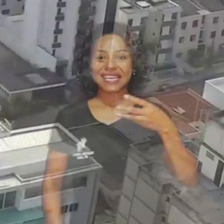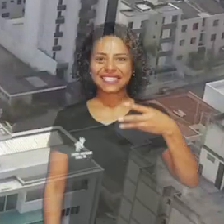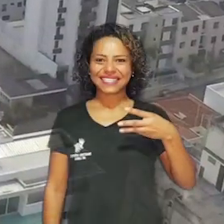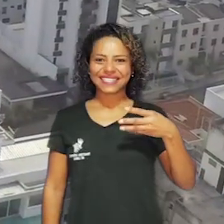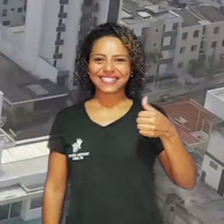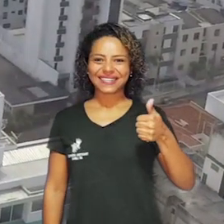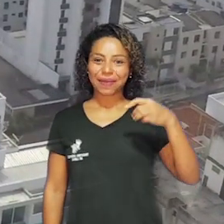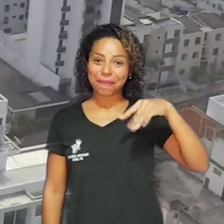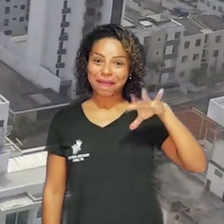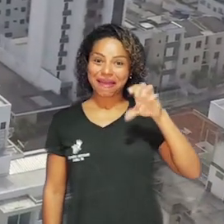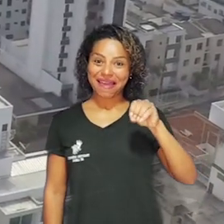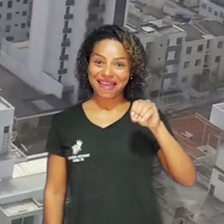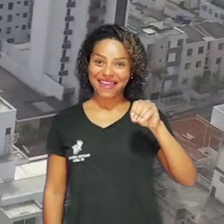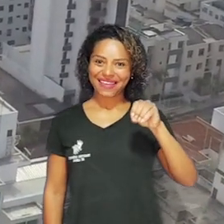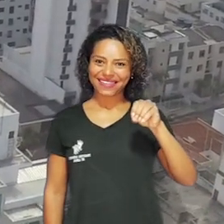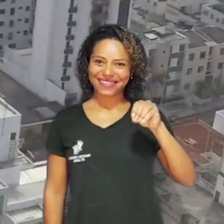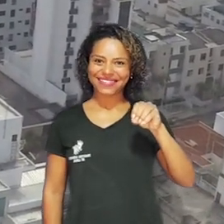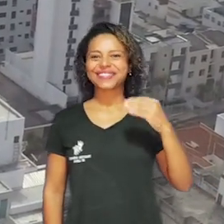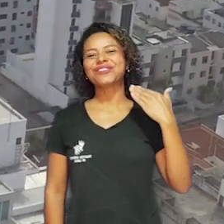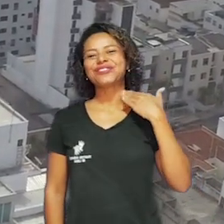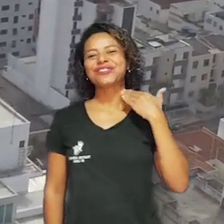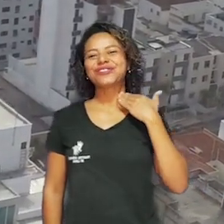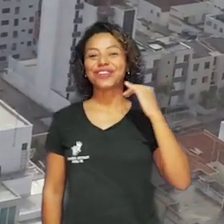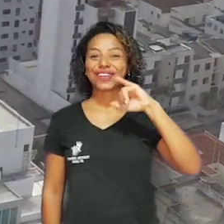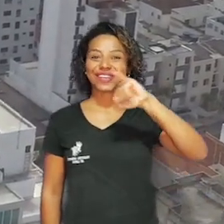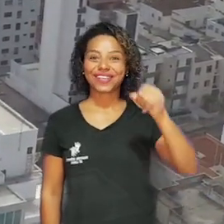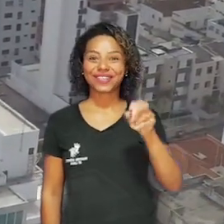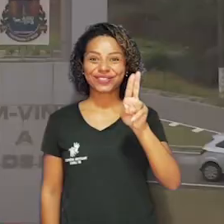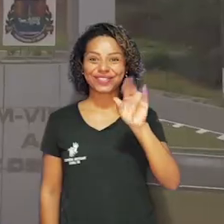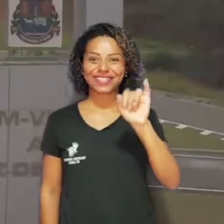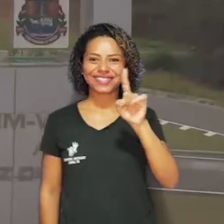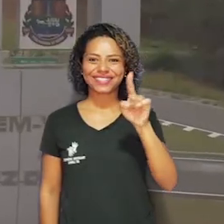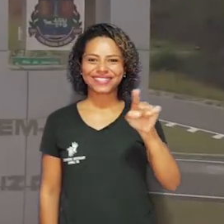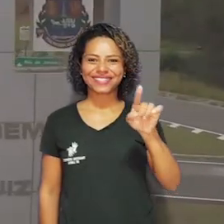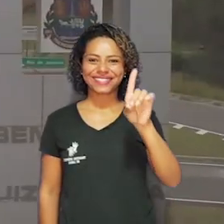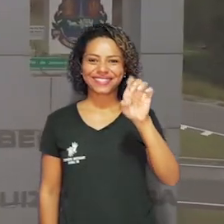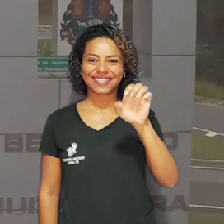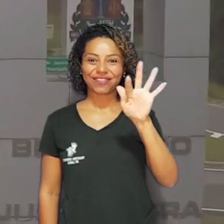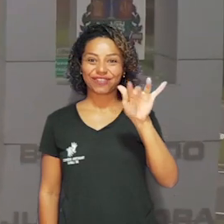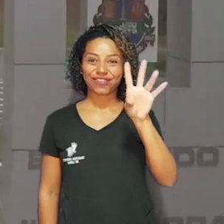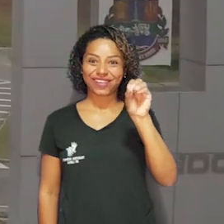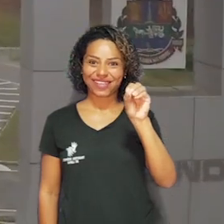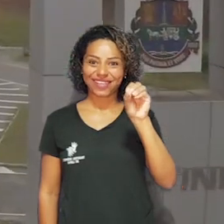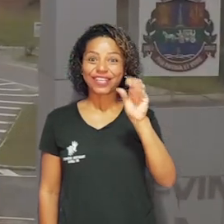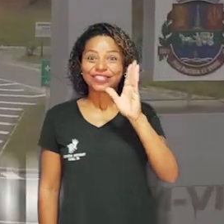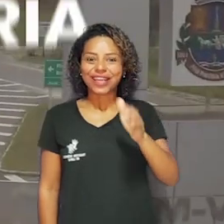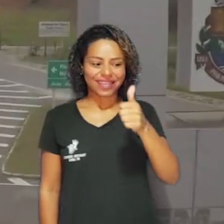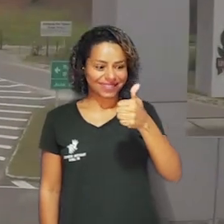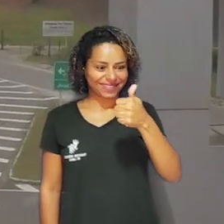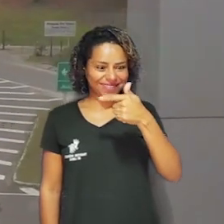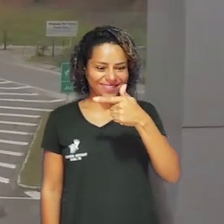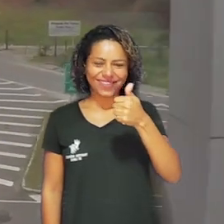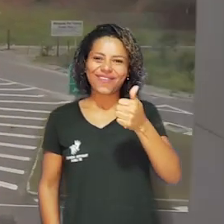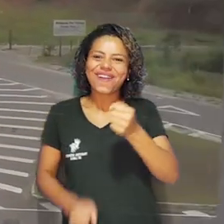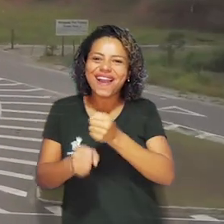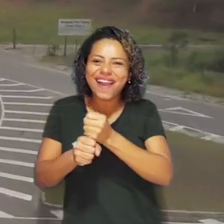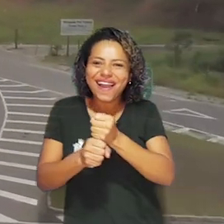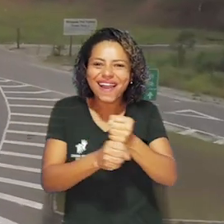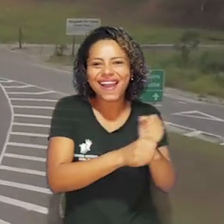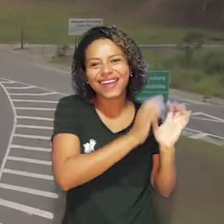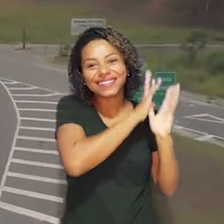31 de maio é aniversário de Juiz de Fora. Em 2021, o município completa